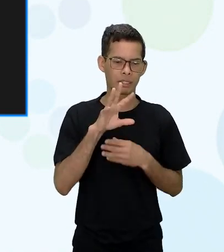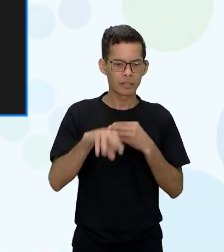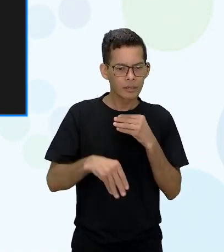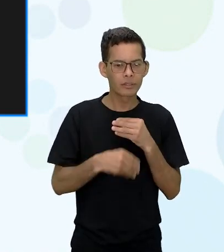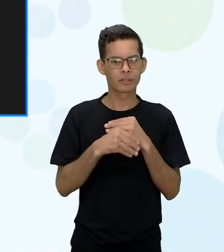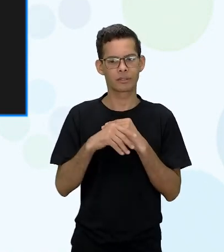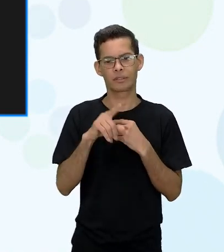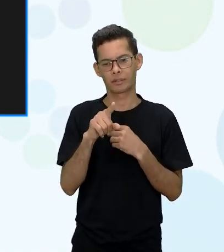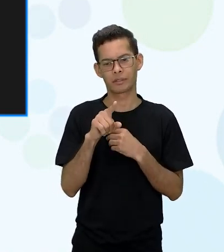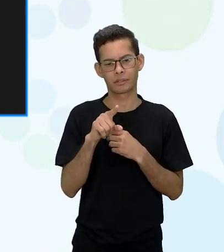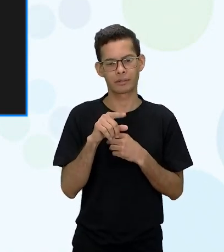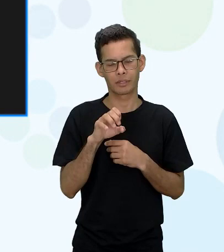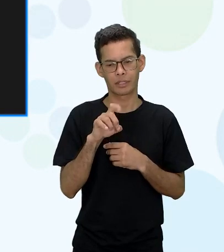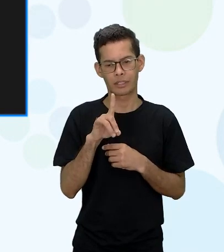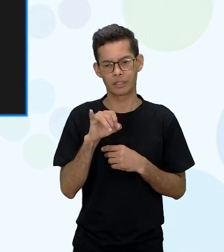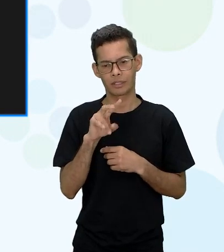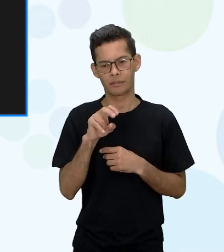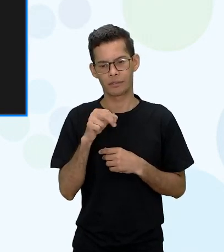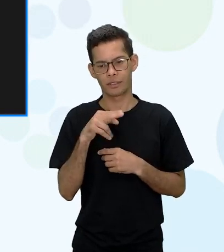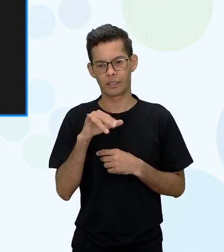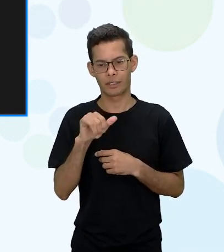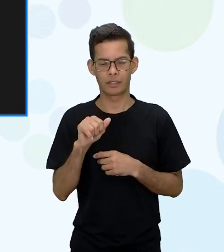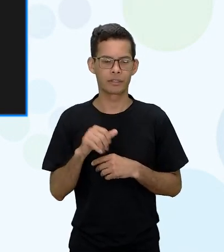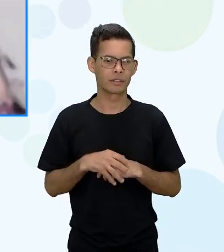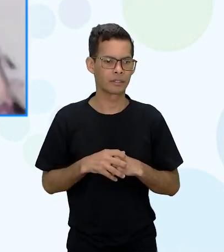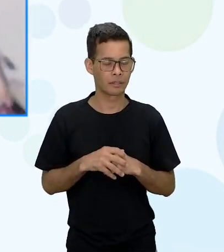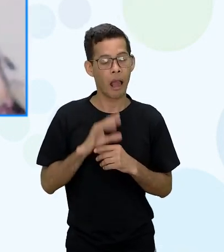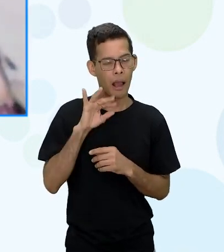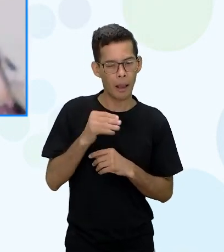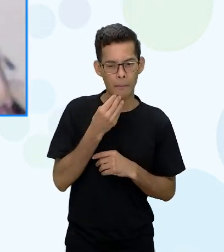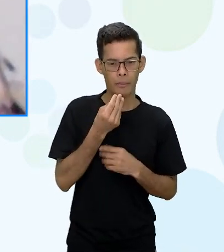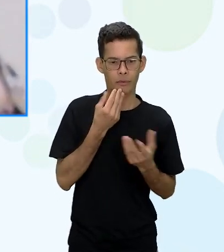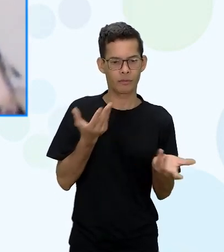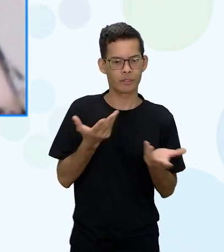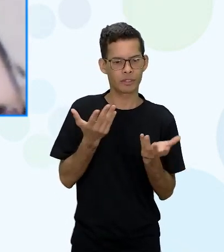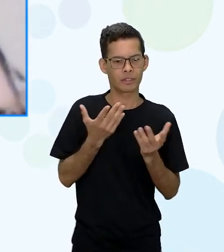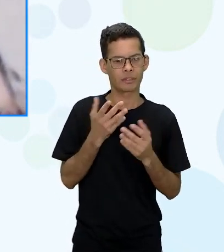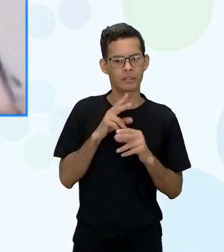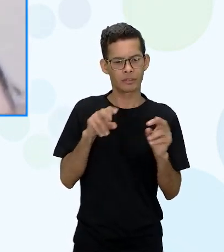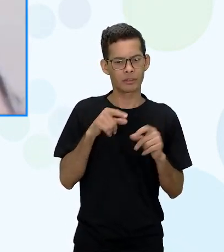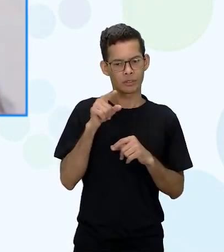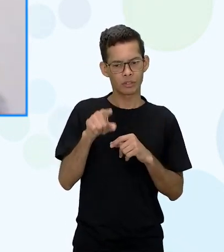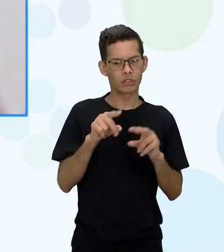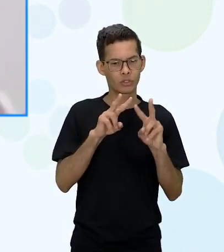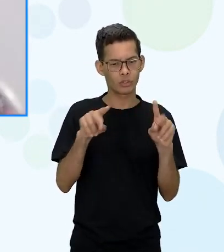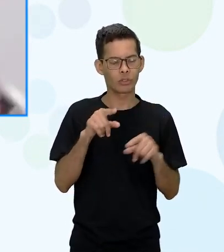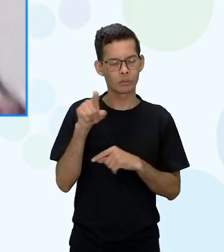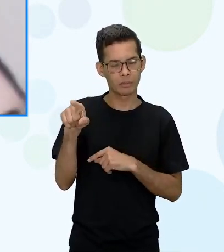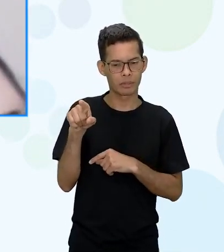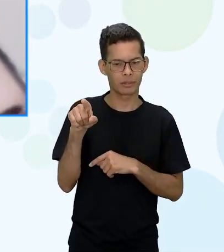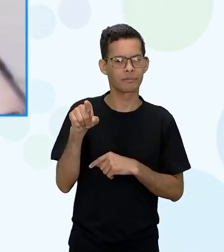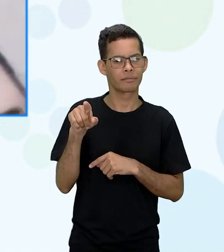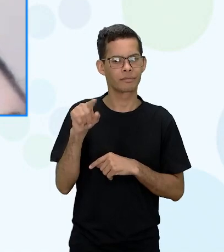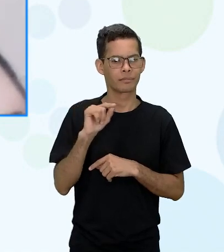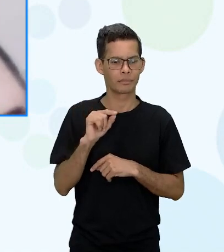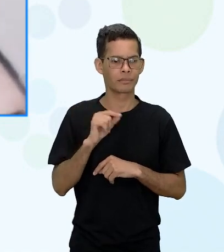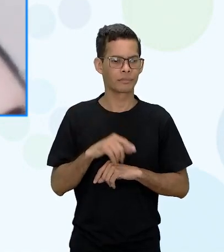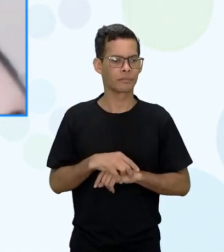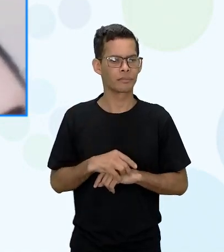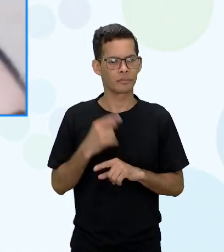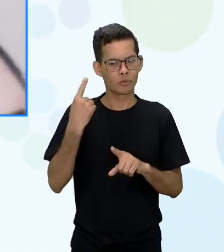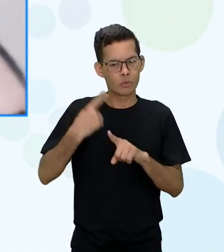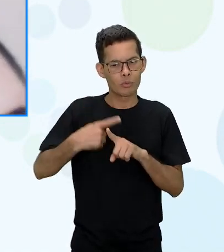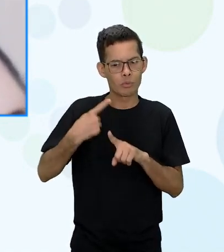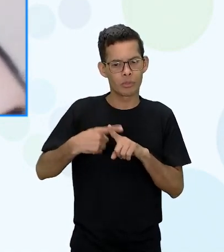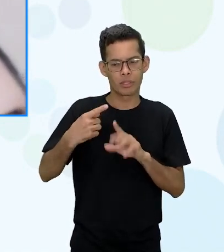que você fez e a Edivane passa a palavra aproveitando essa questão da Evelyn é porque